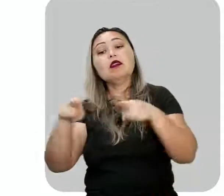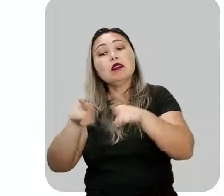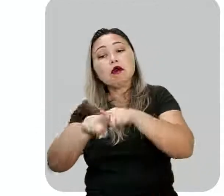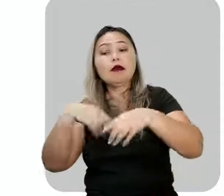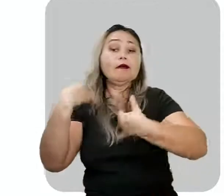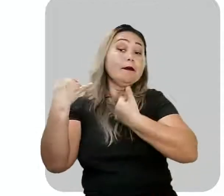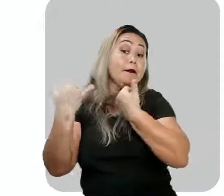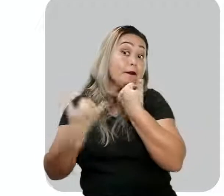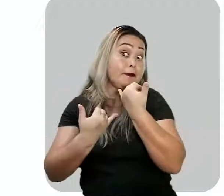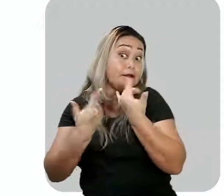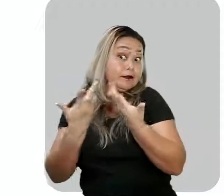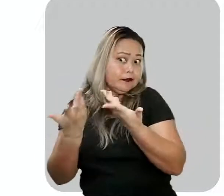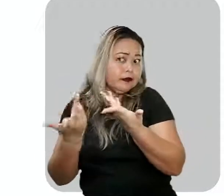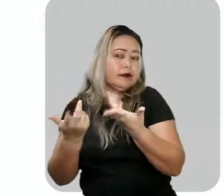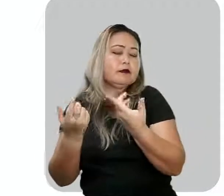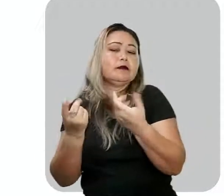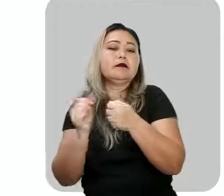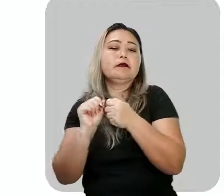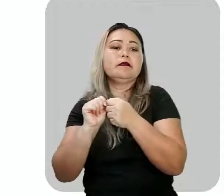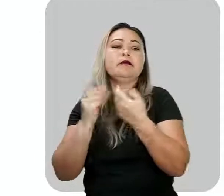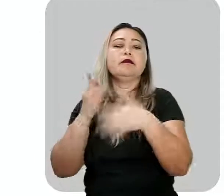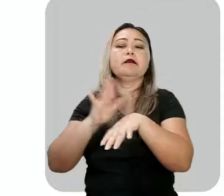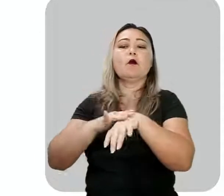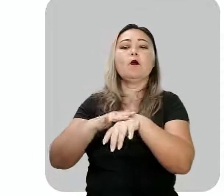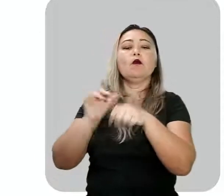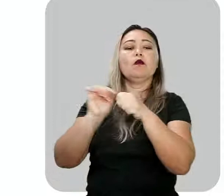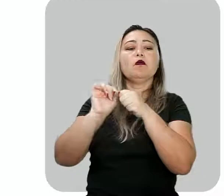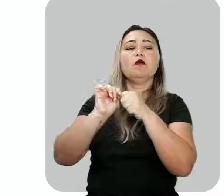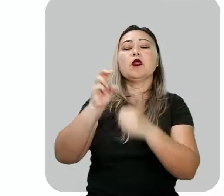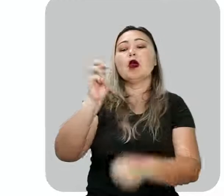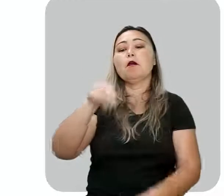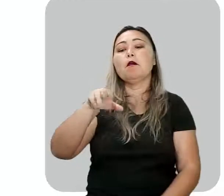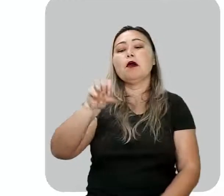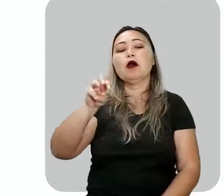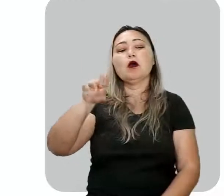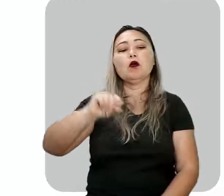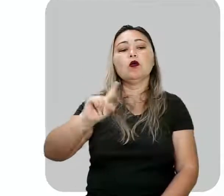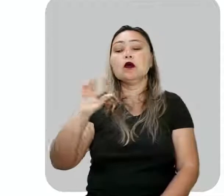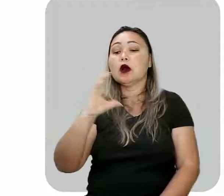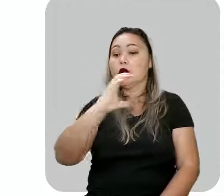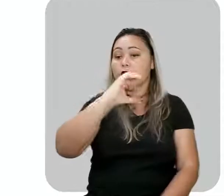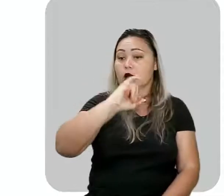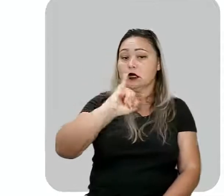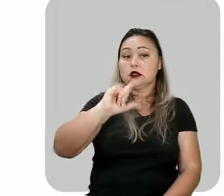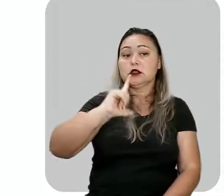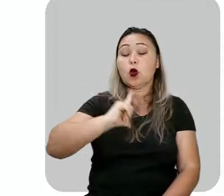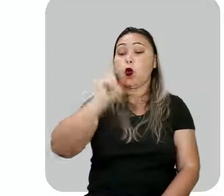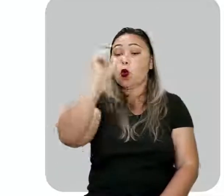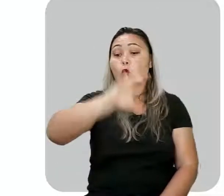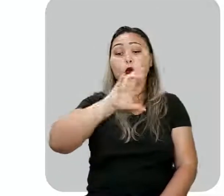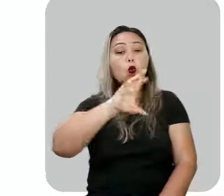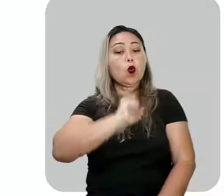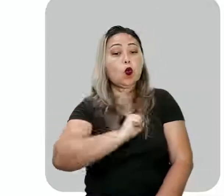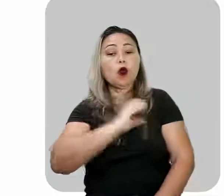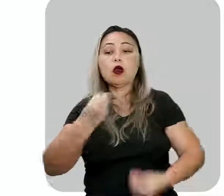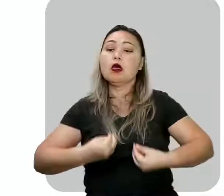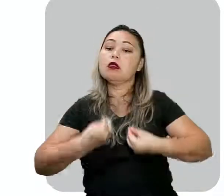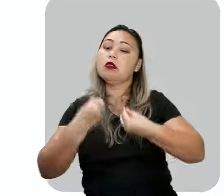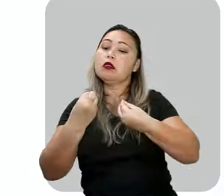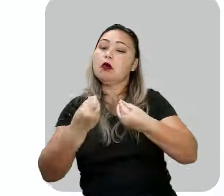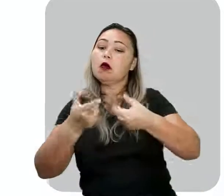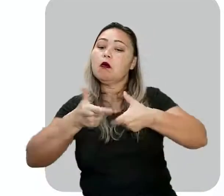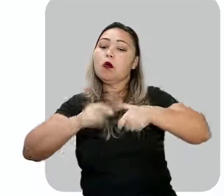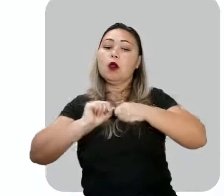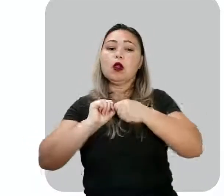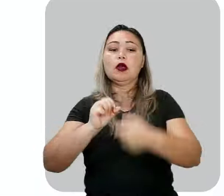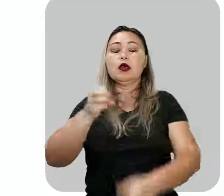Macunaíma. Si, o único amor de Macunaíma foi quem deu a ele o amuleto Muiraktan.